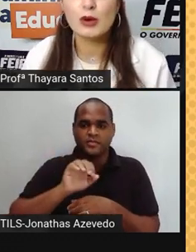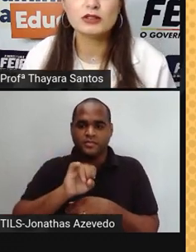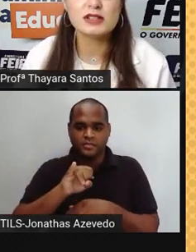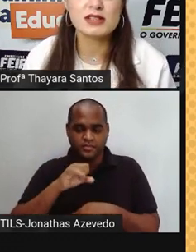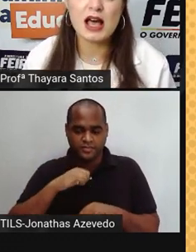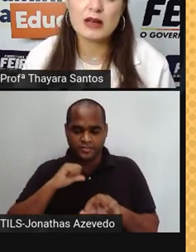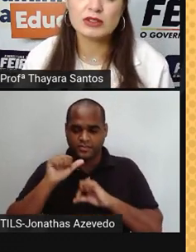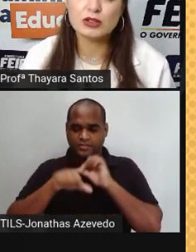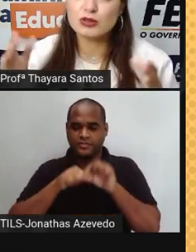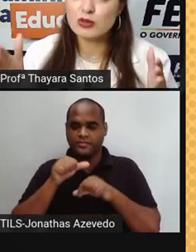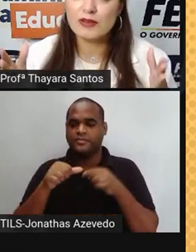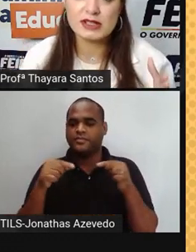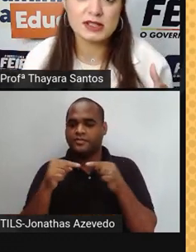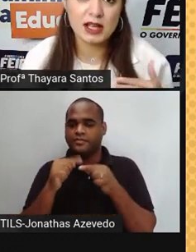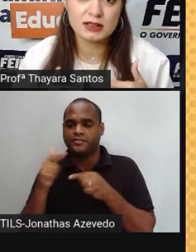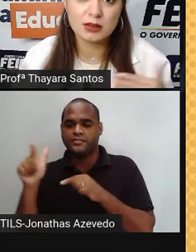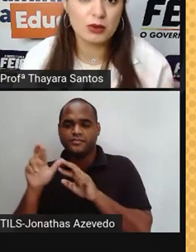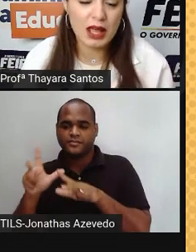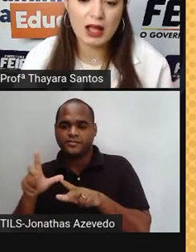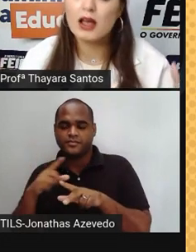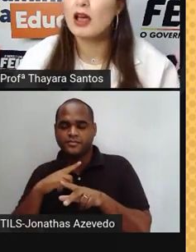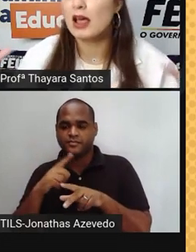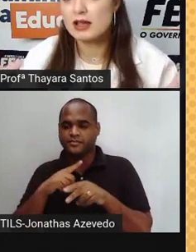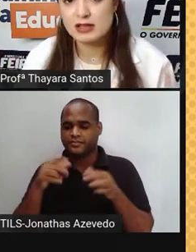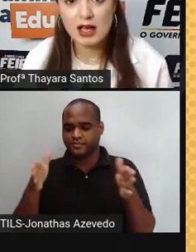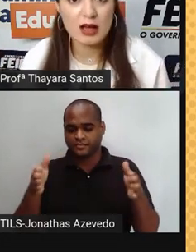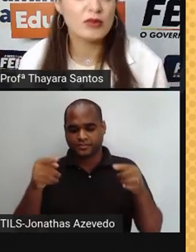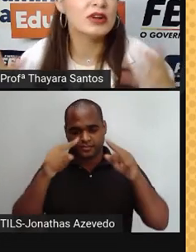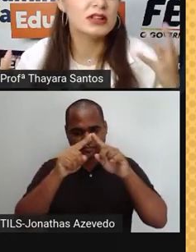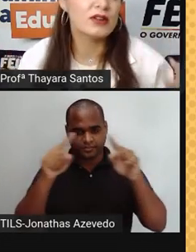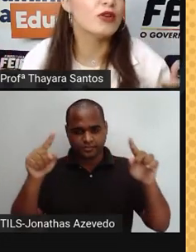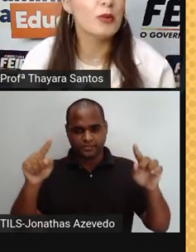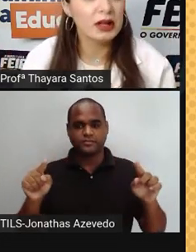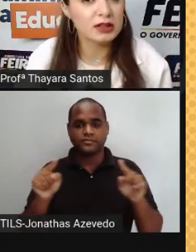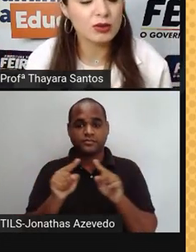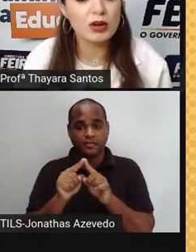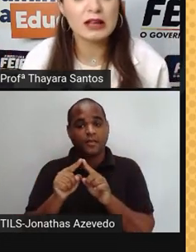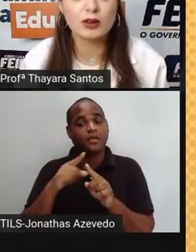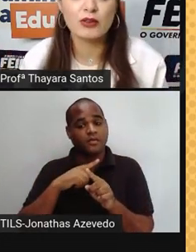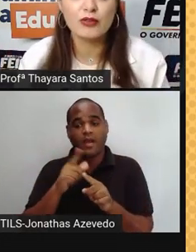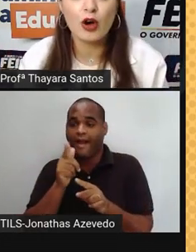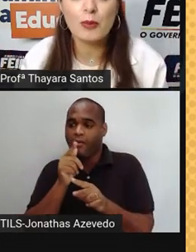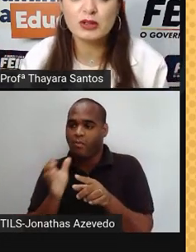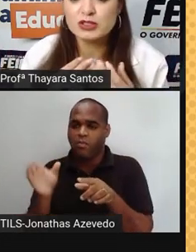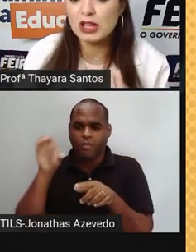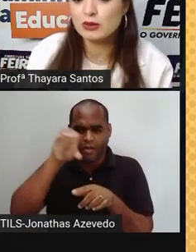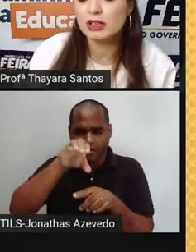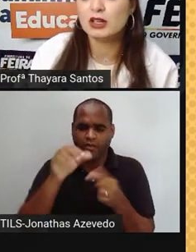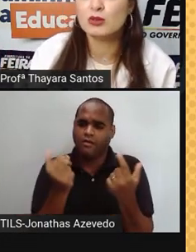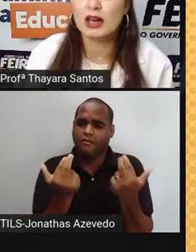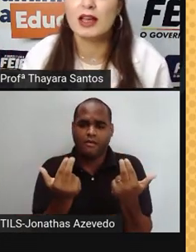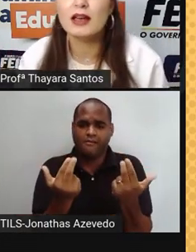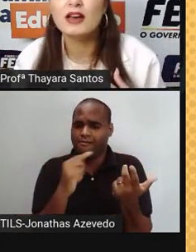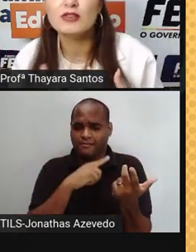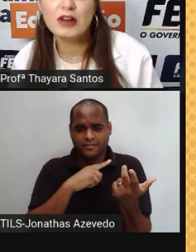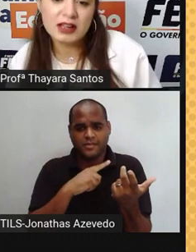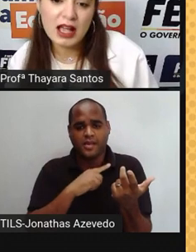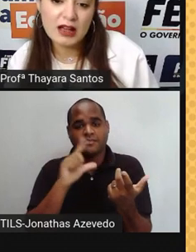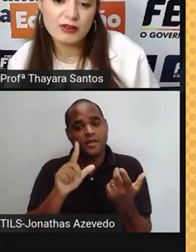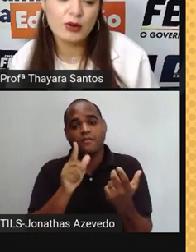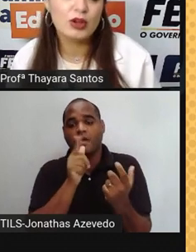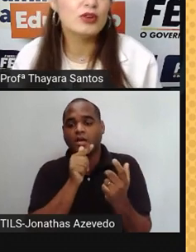Se eu boto essa água dentro de uma vasilha retangular, essa água vai ter a forma retangular. Então, a forma no estado líquido, ela é